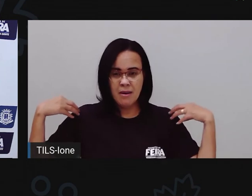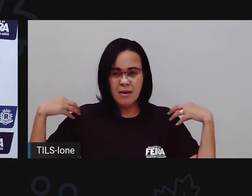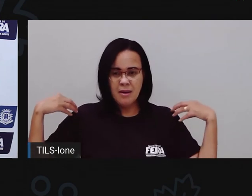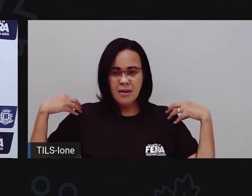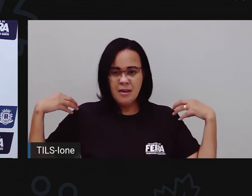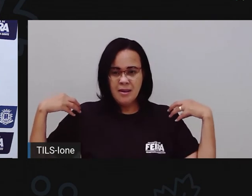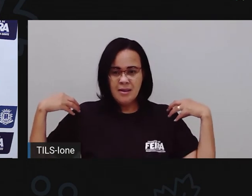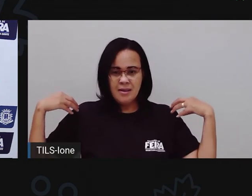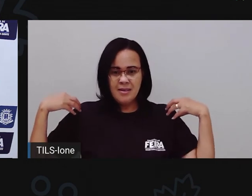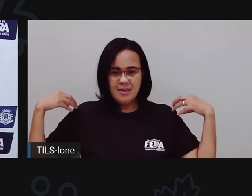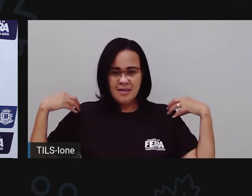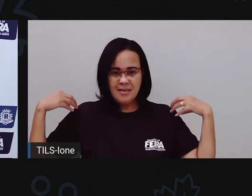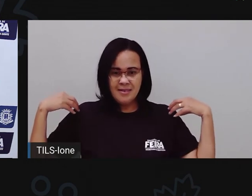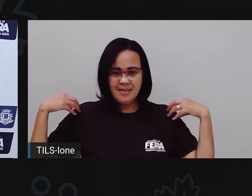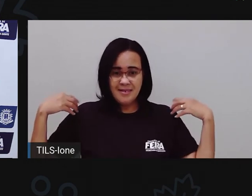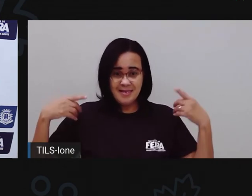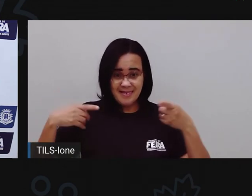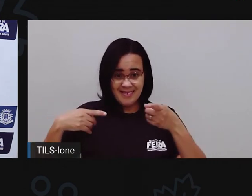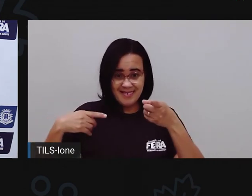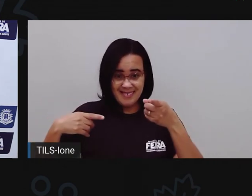Olha o bracinho do boneco.